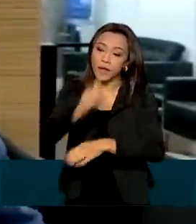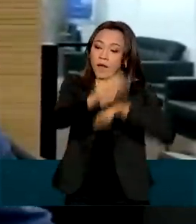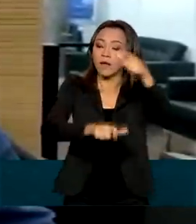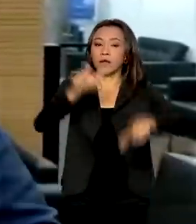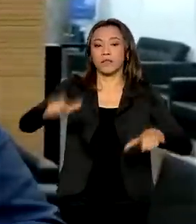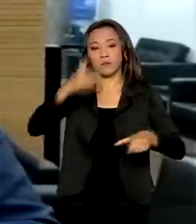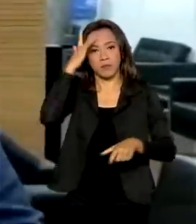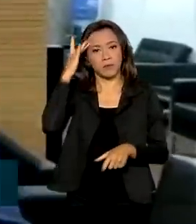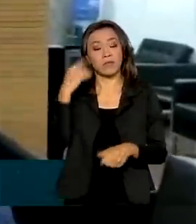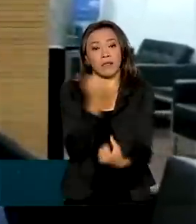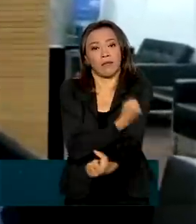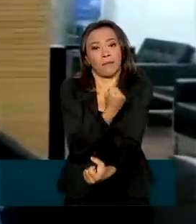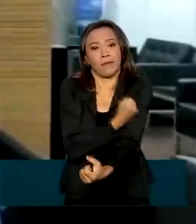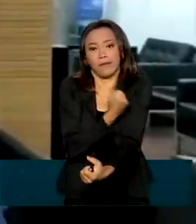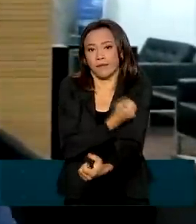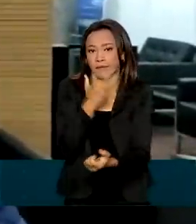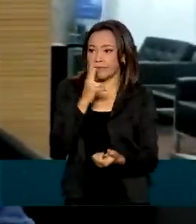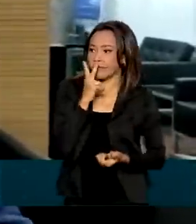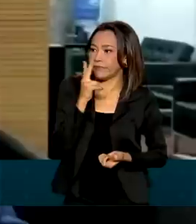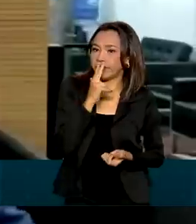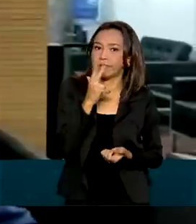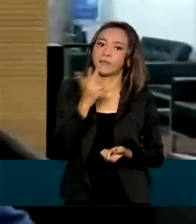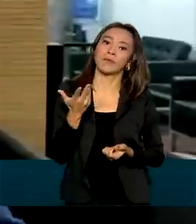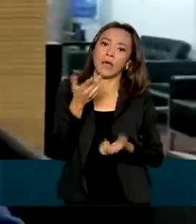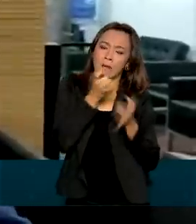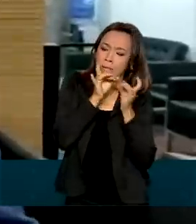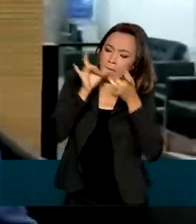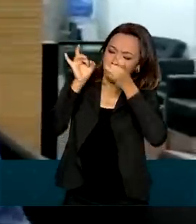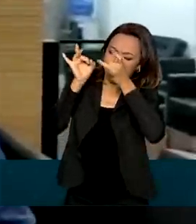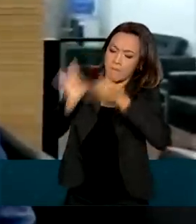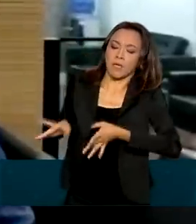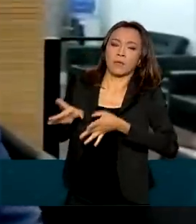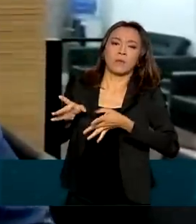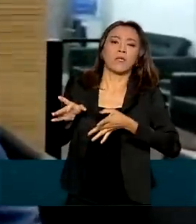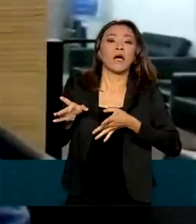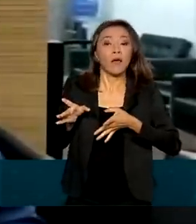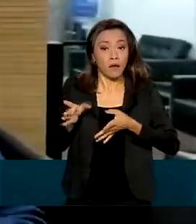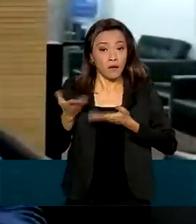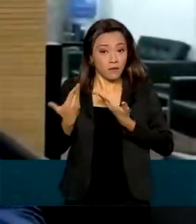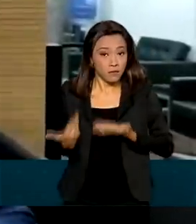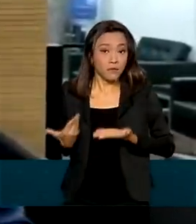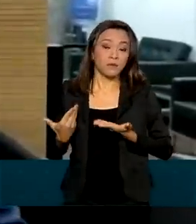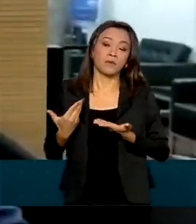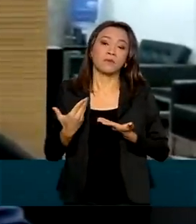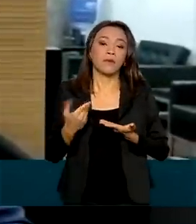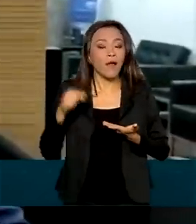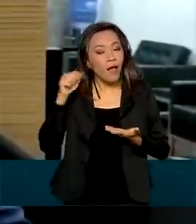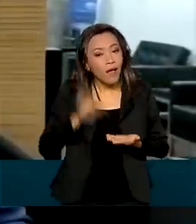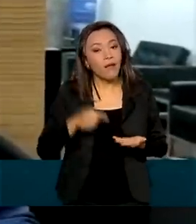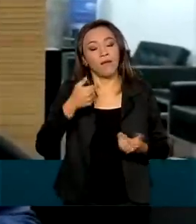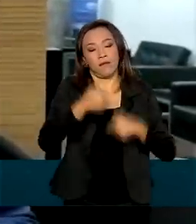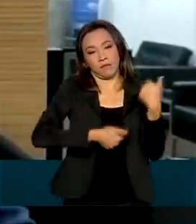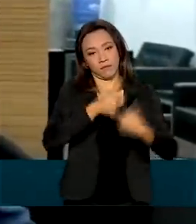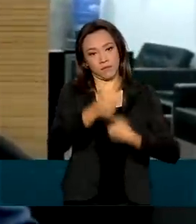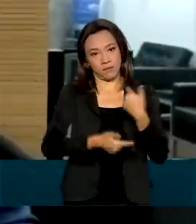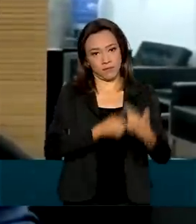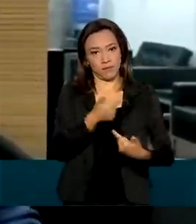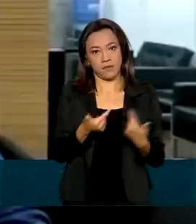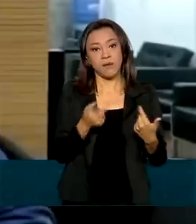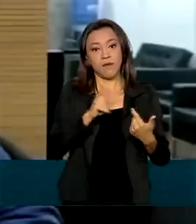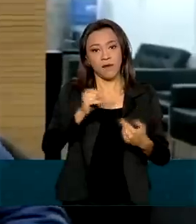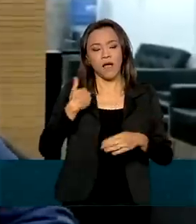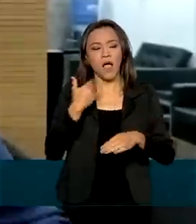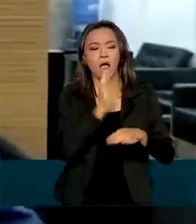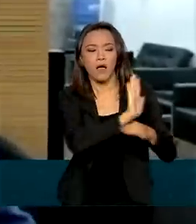recuperação a abandonarem a dependência do tabaco, essa iniciativa também vai